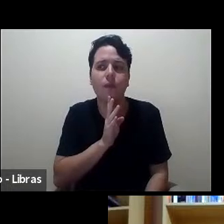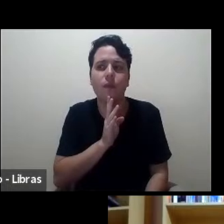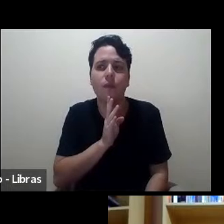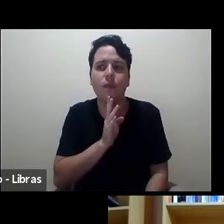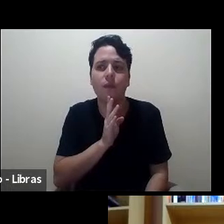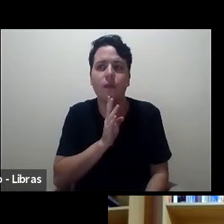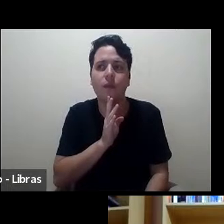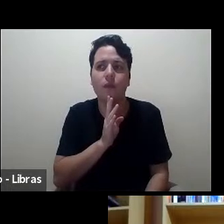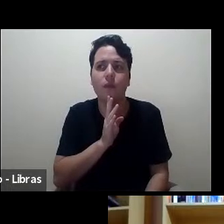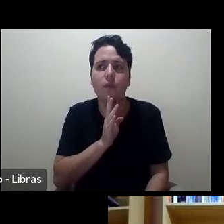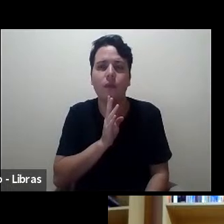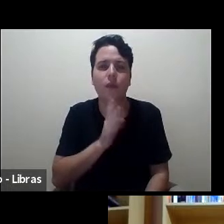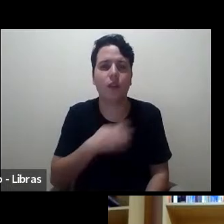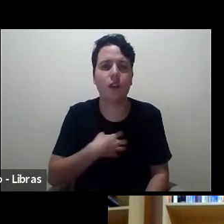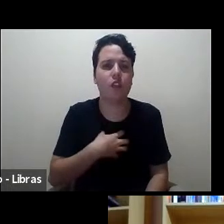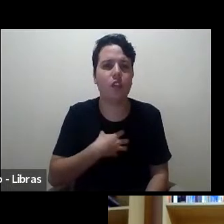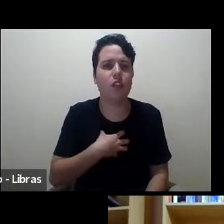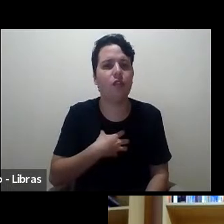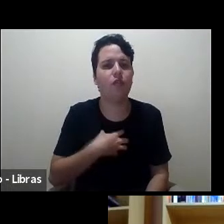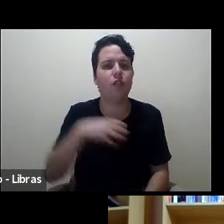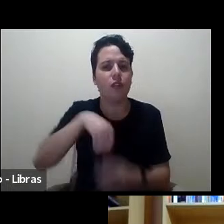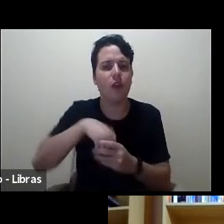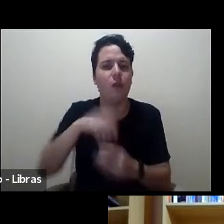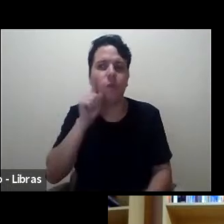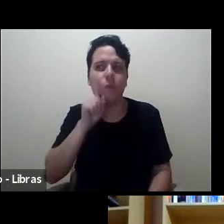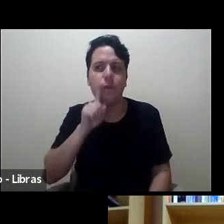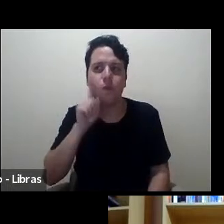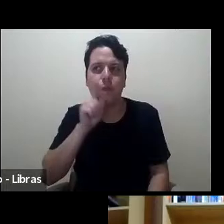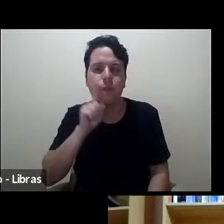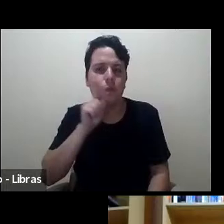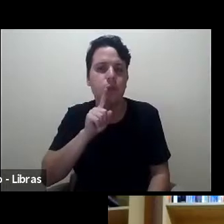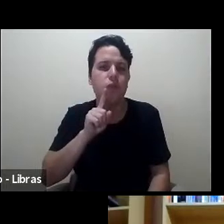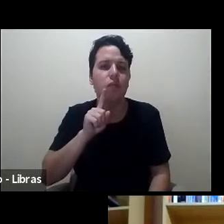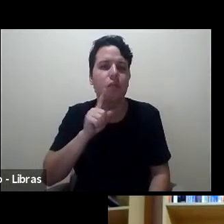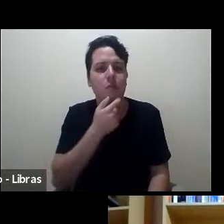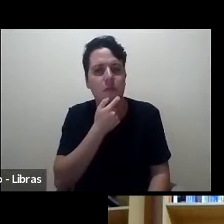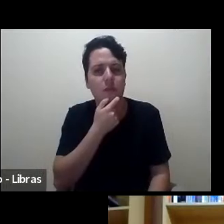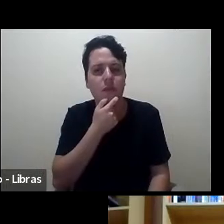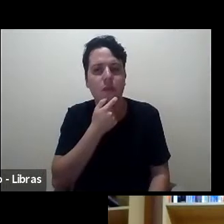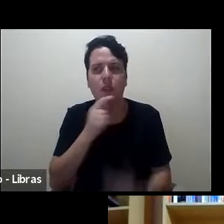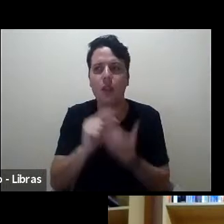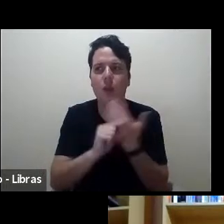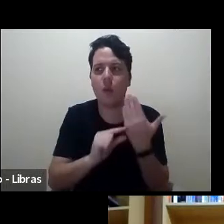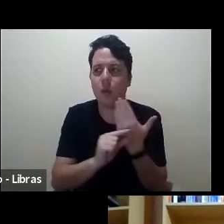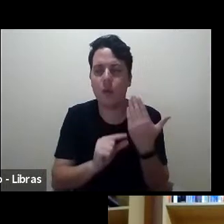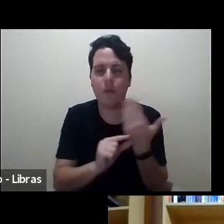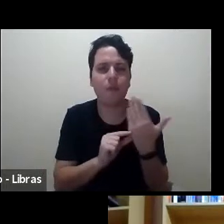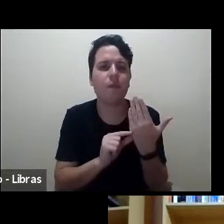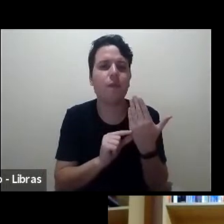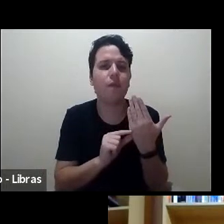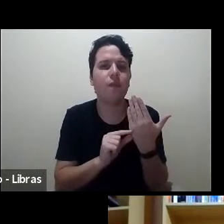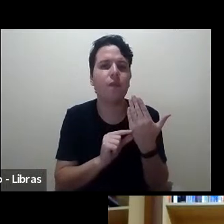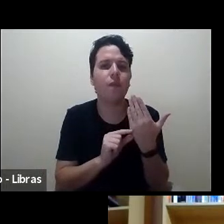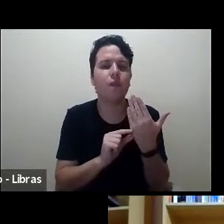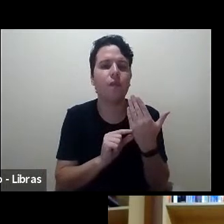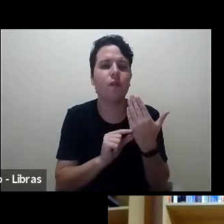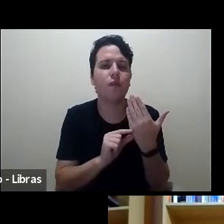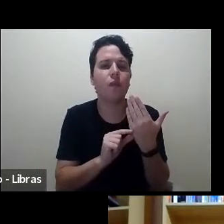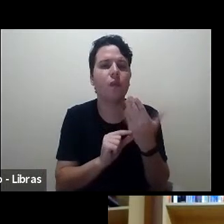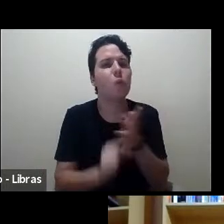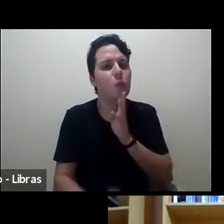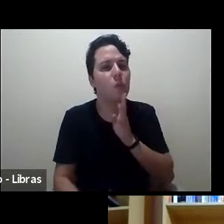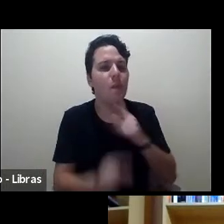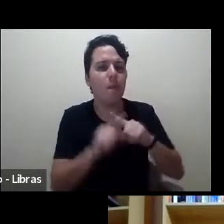gerado. Em Estados Unidos, Inglaterra, autores, autoras individuais são conhecidos, mas o